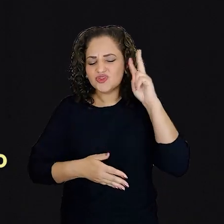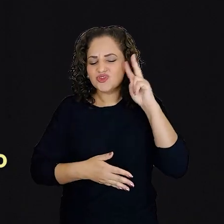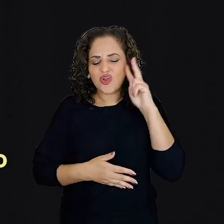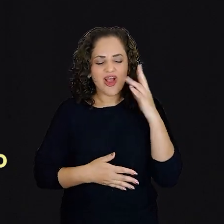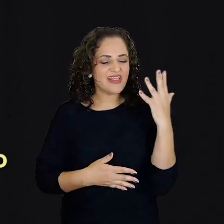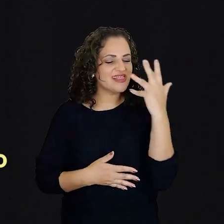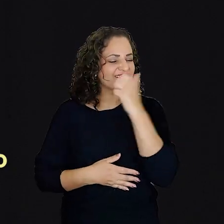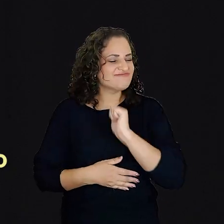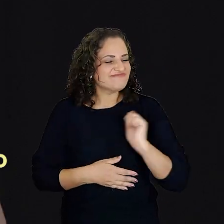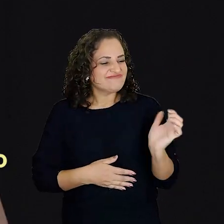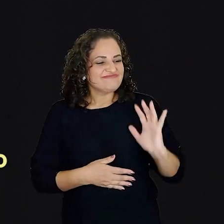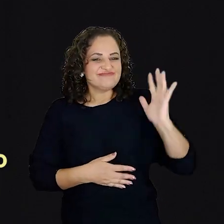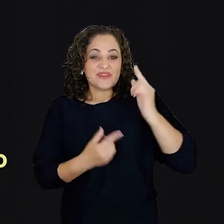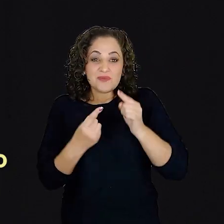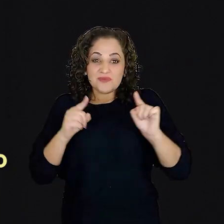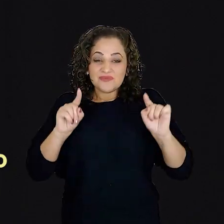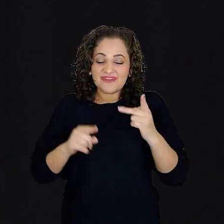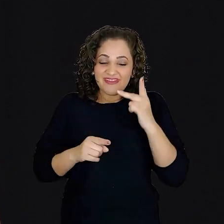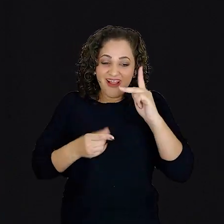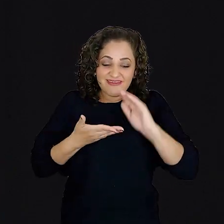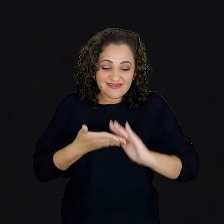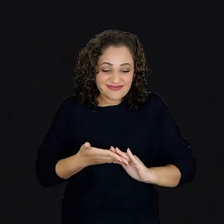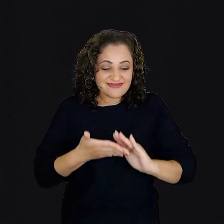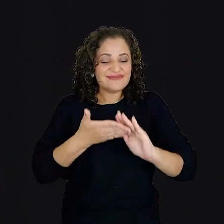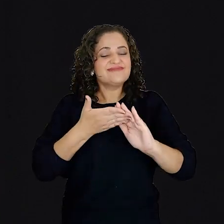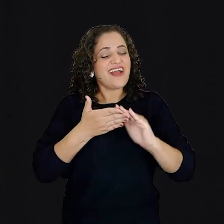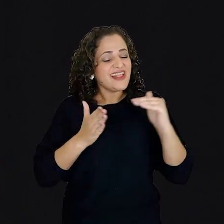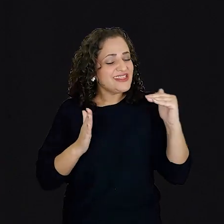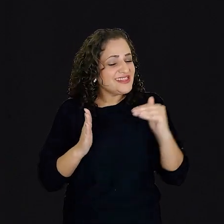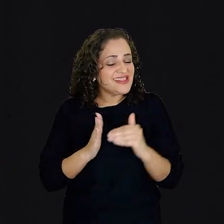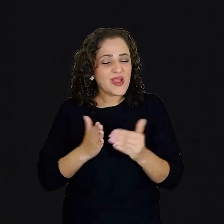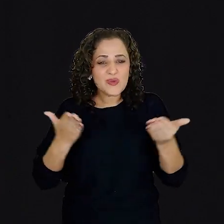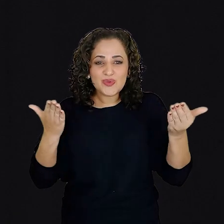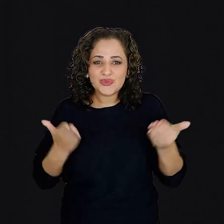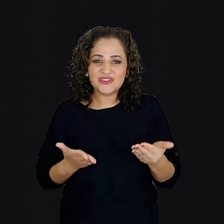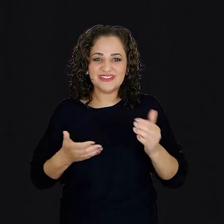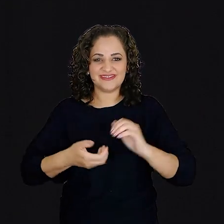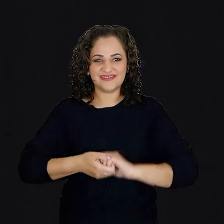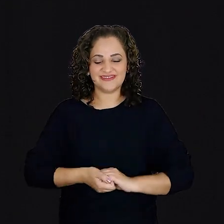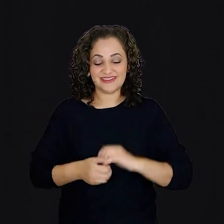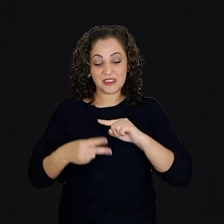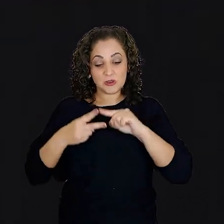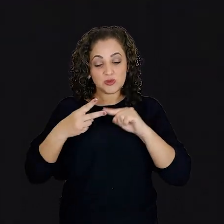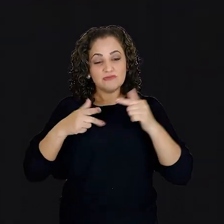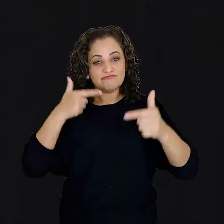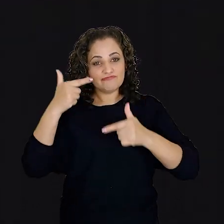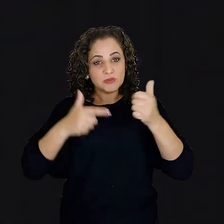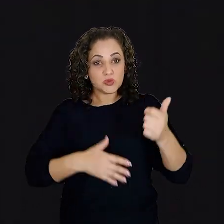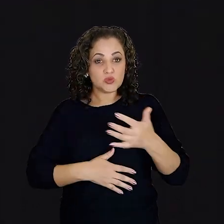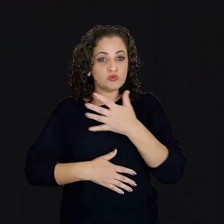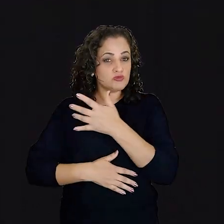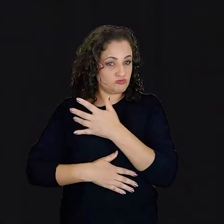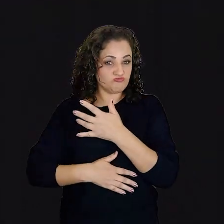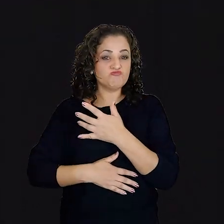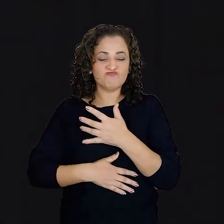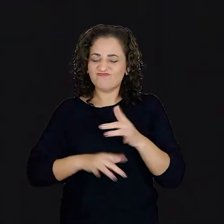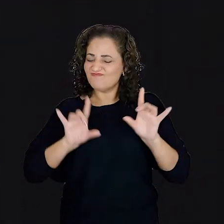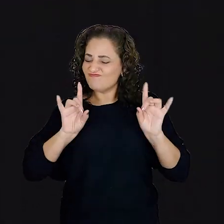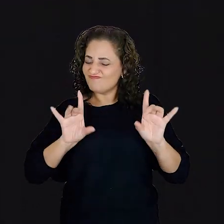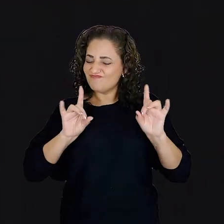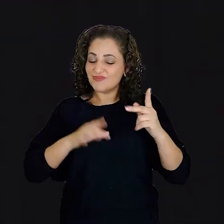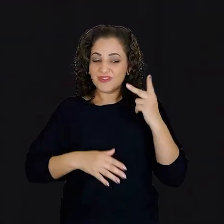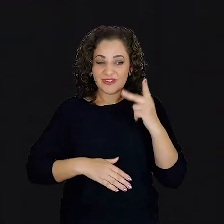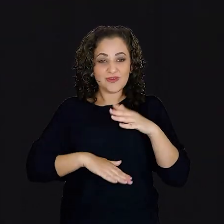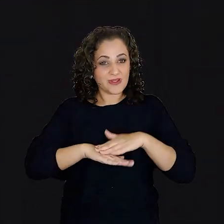deixou um legado muito bonito e rico, e suas músicas são homenageadas e tocadas até hoje. Dois trabalhos recentes e